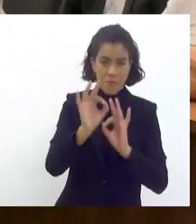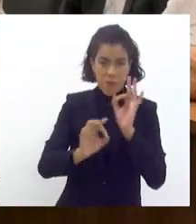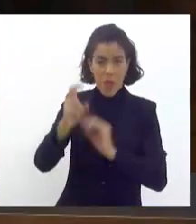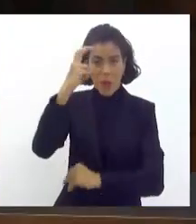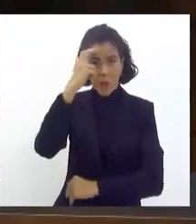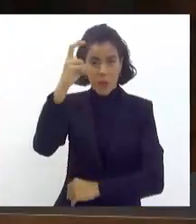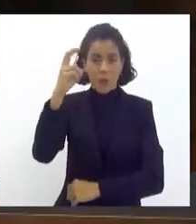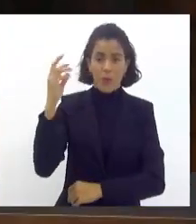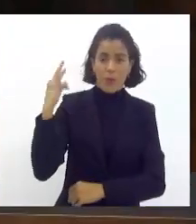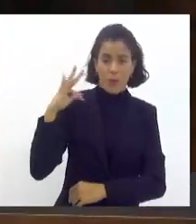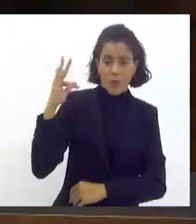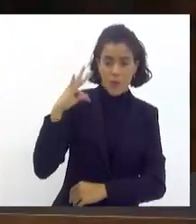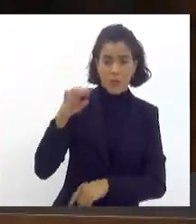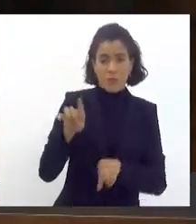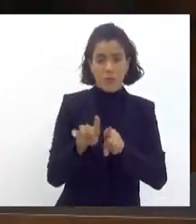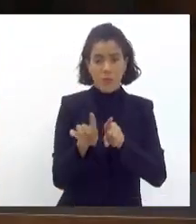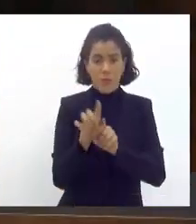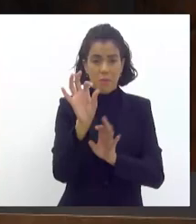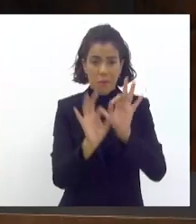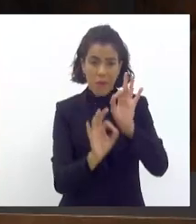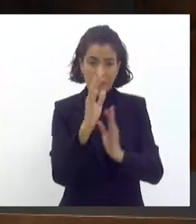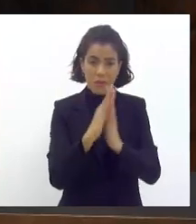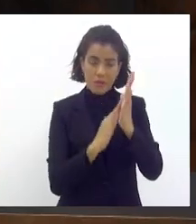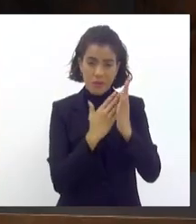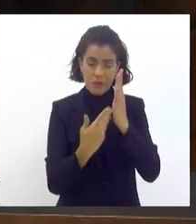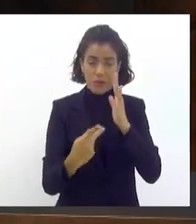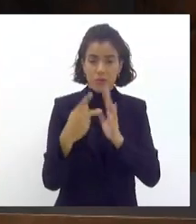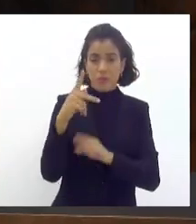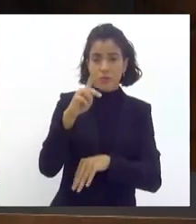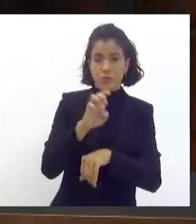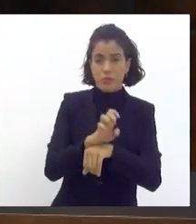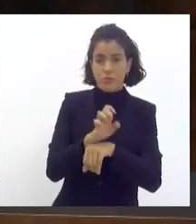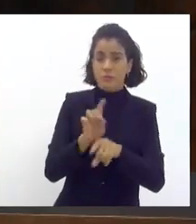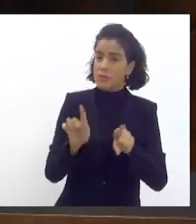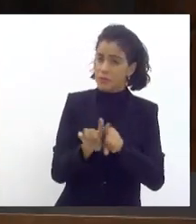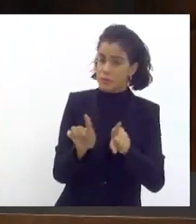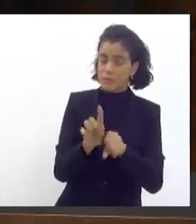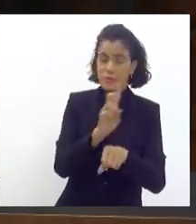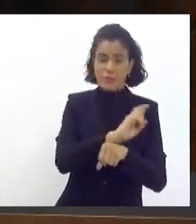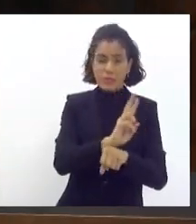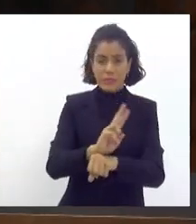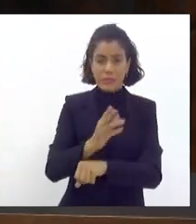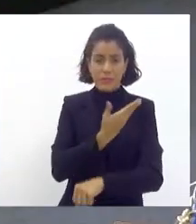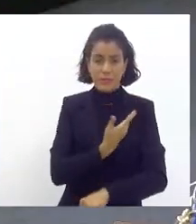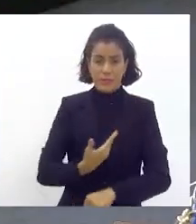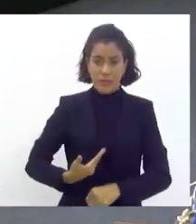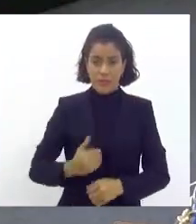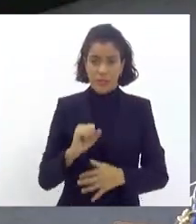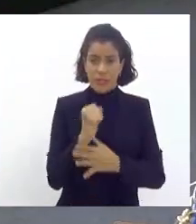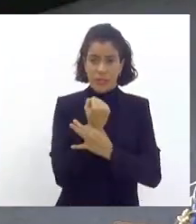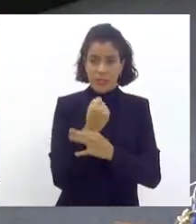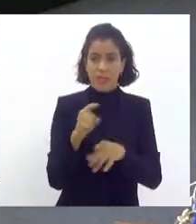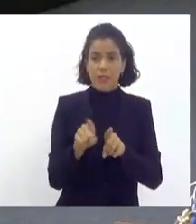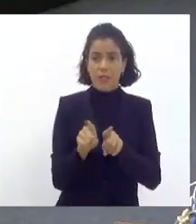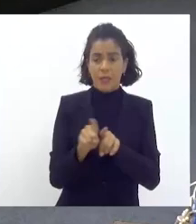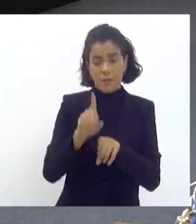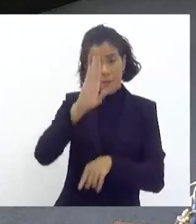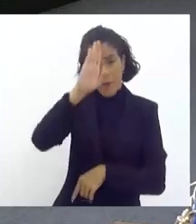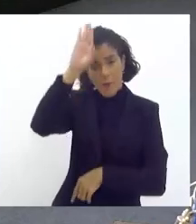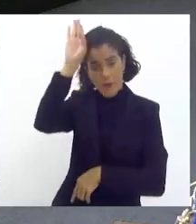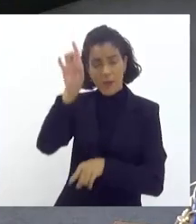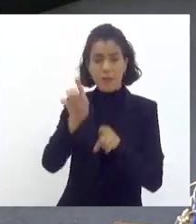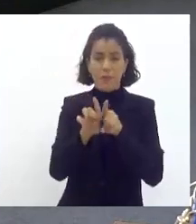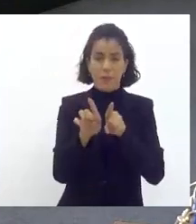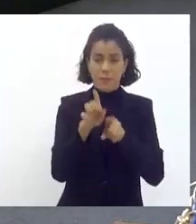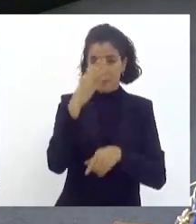turismo, do financiamento, do planejamento do Estado, mas, sobretudo, também da segurança pública, do Corpo de Bombeiros também, muito obrigado